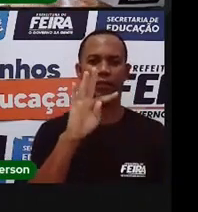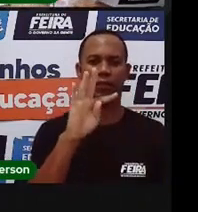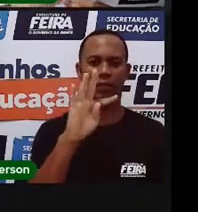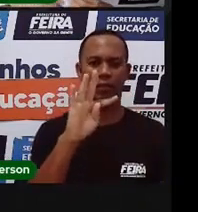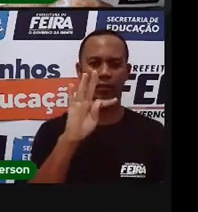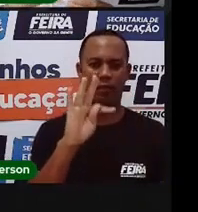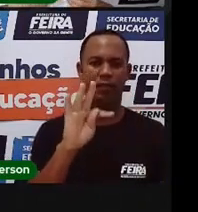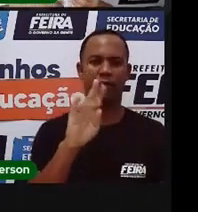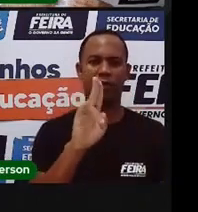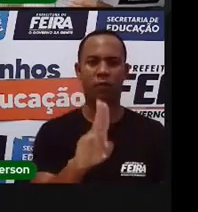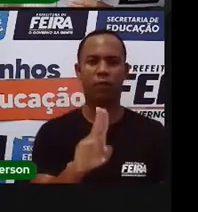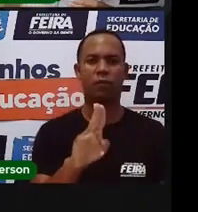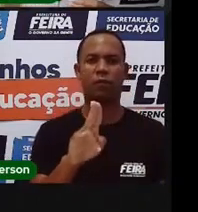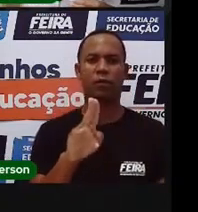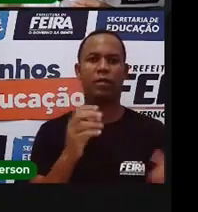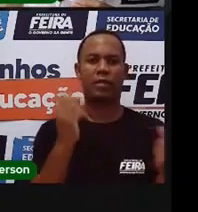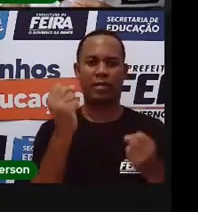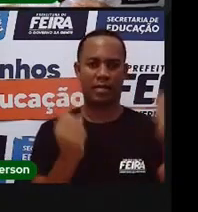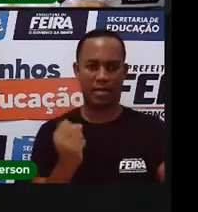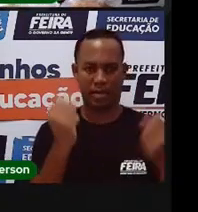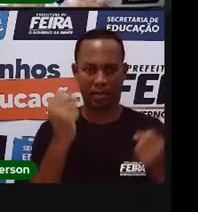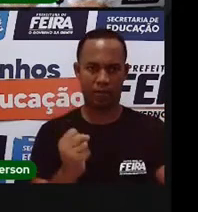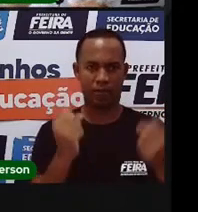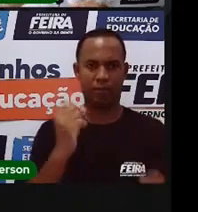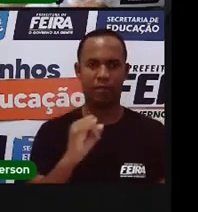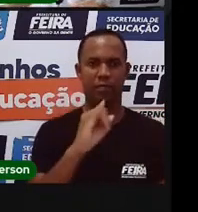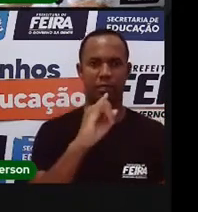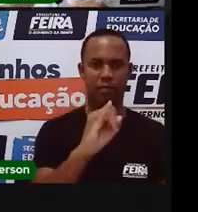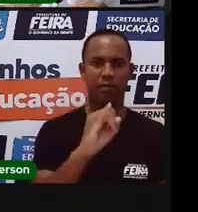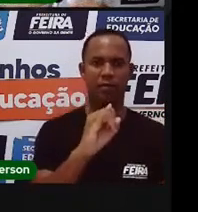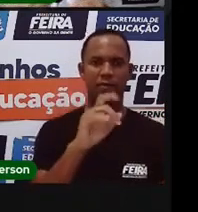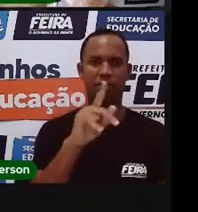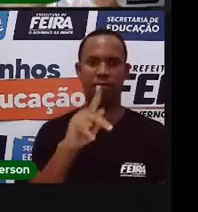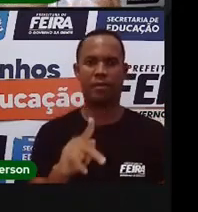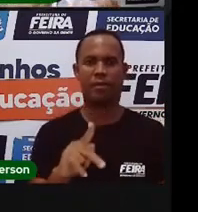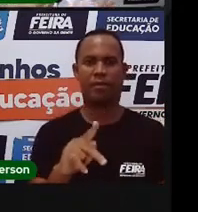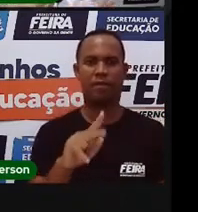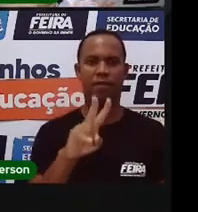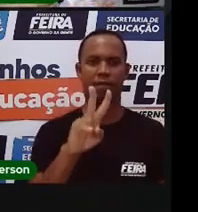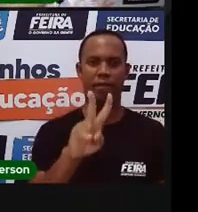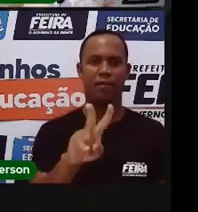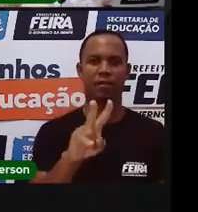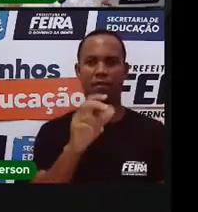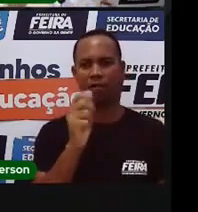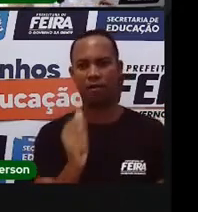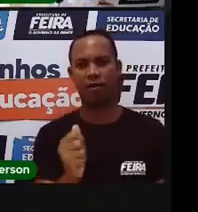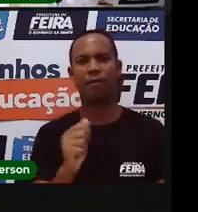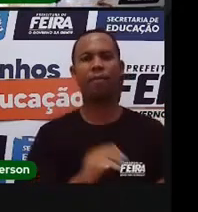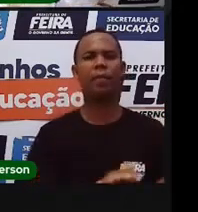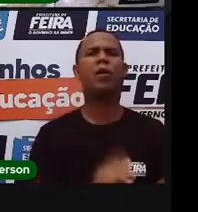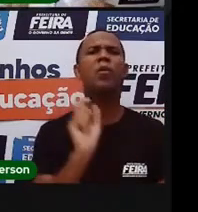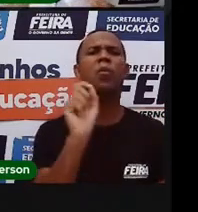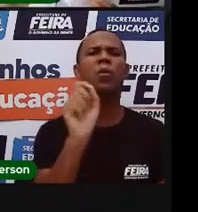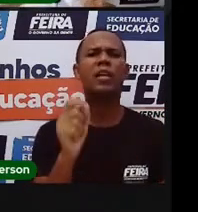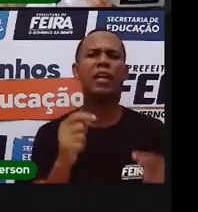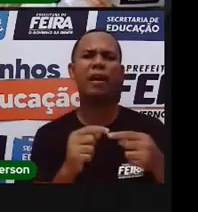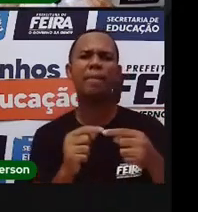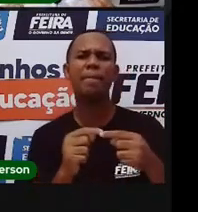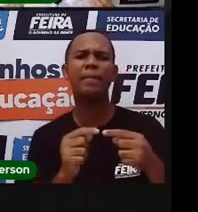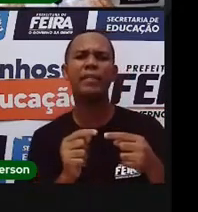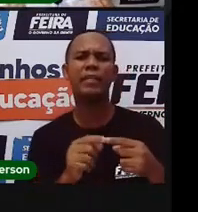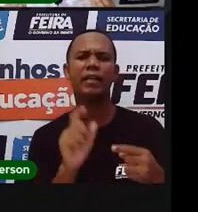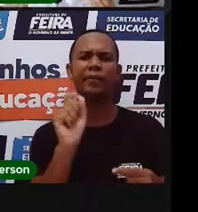Podem perguntar aos pais, aos responsáveis de vocês, o que é o IPTU, o que é o IPVA. São